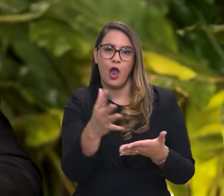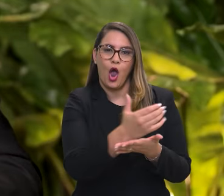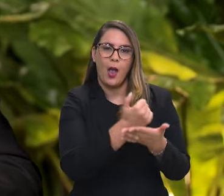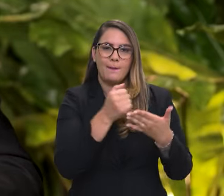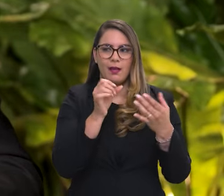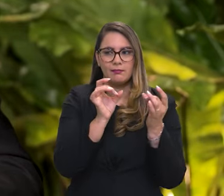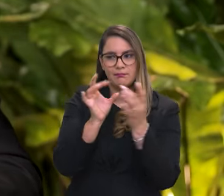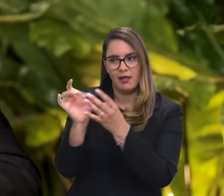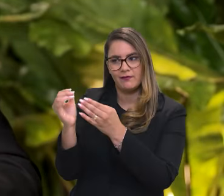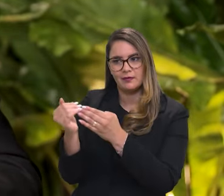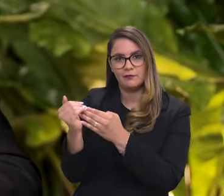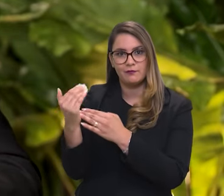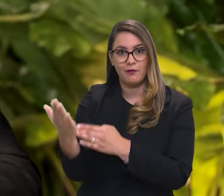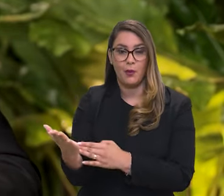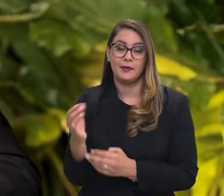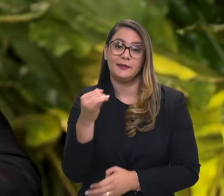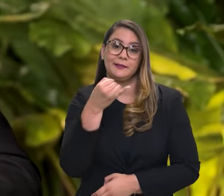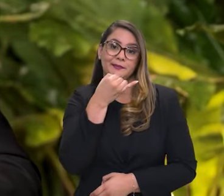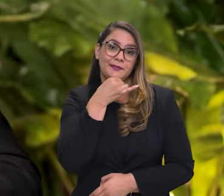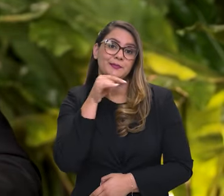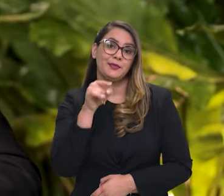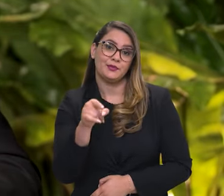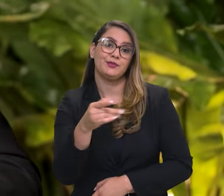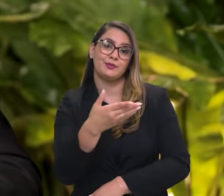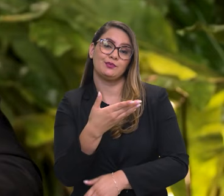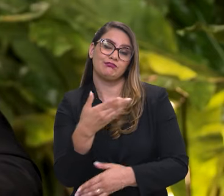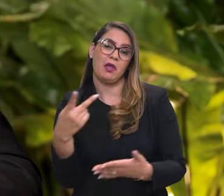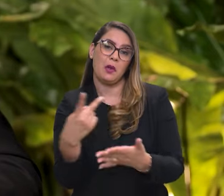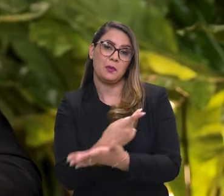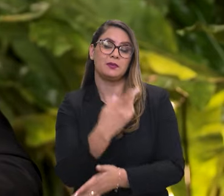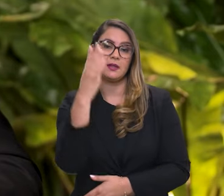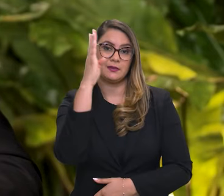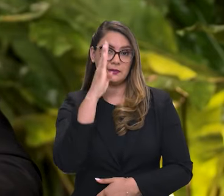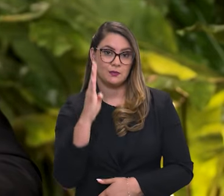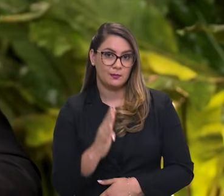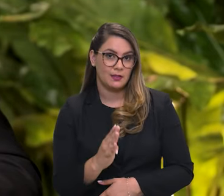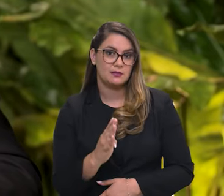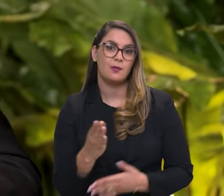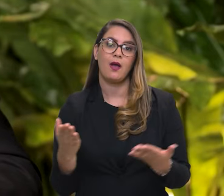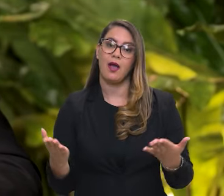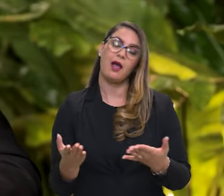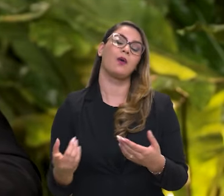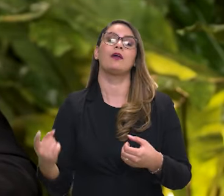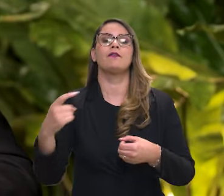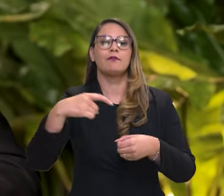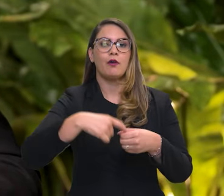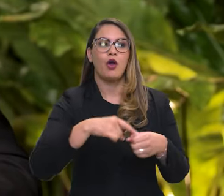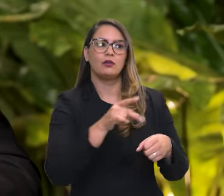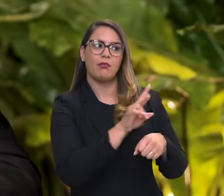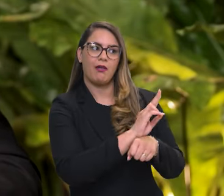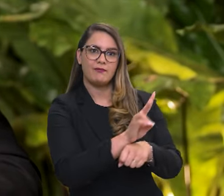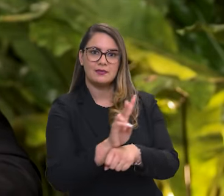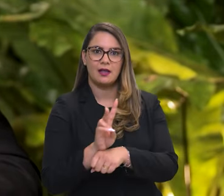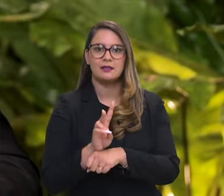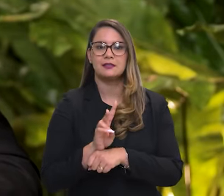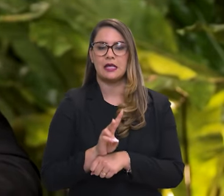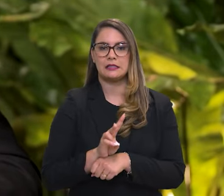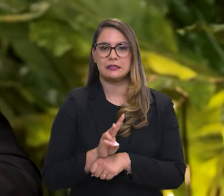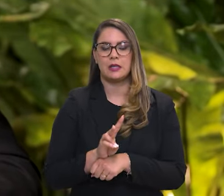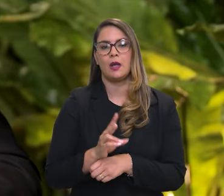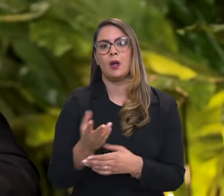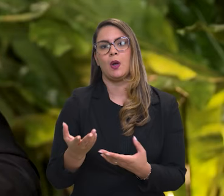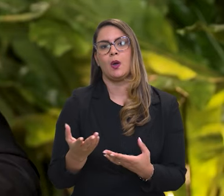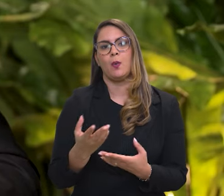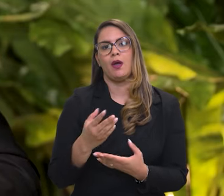do tráfico de animal. Infelizmente, essa é uma prática muito comum no Brasil. Esse ano a gente retomou muito a fiscalização de